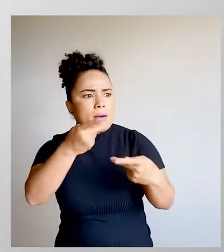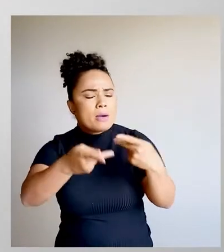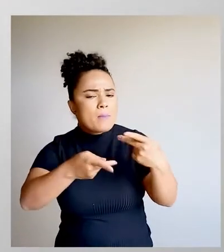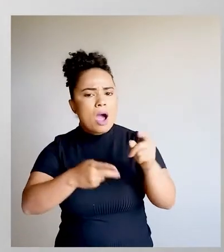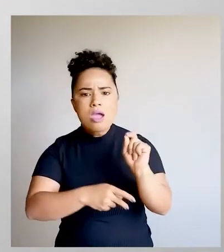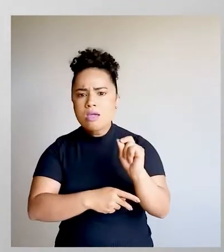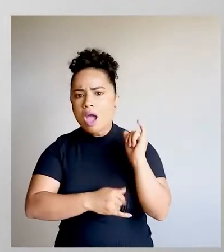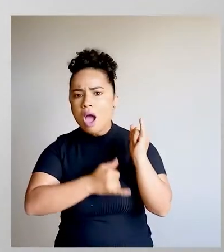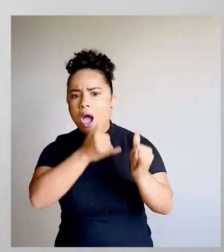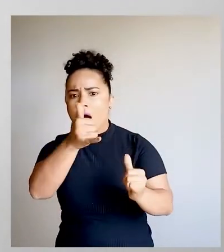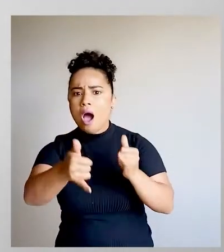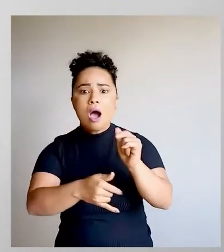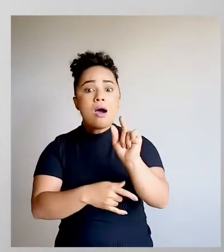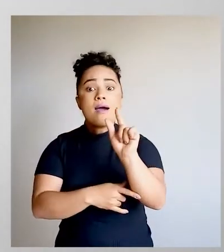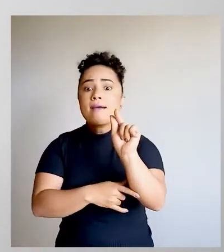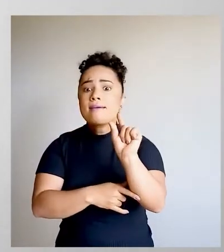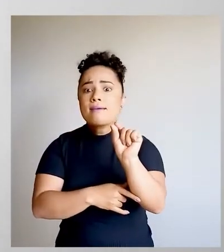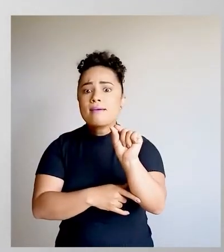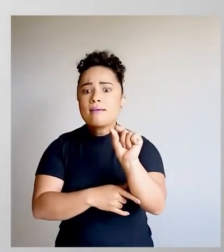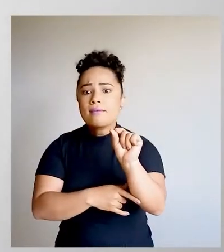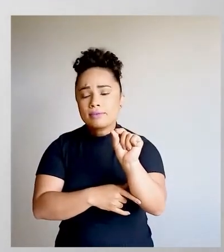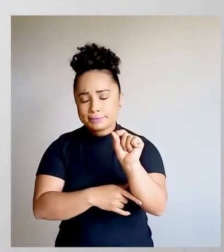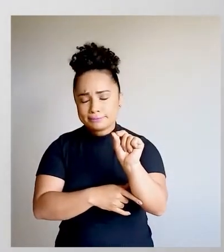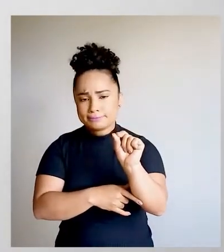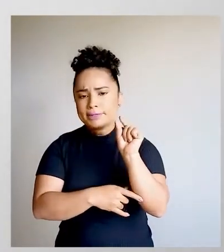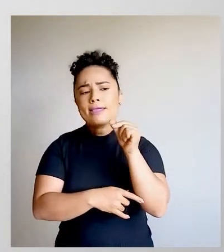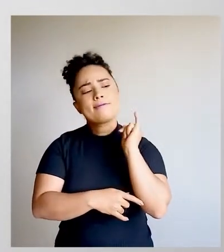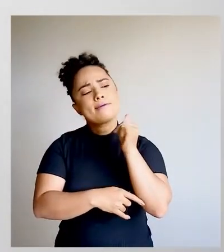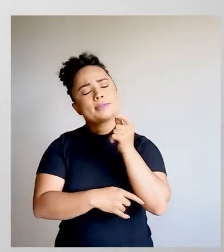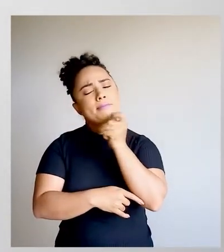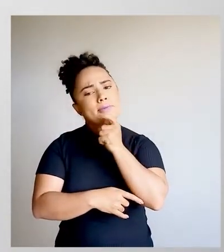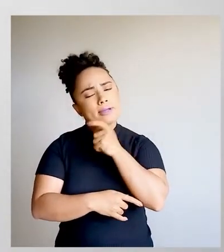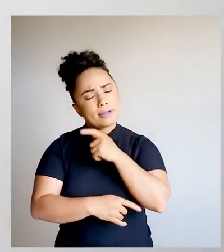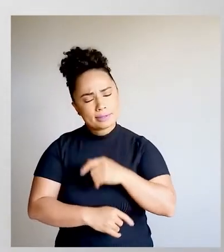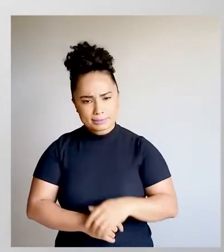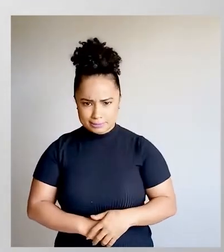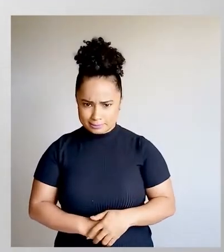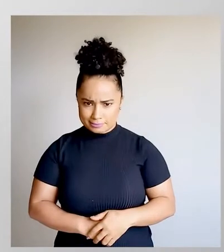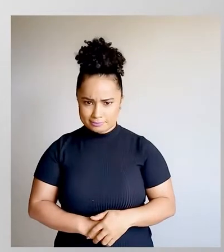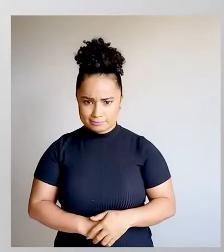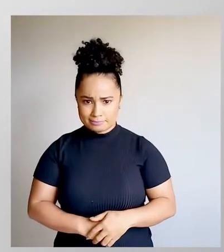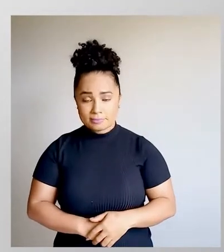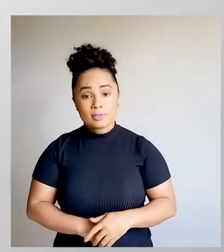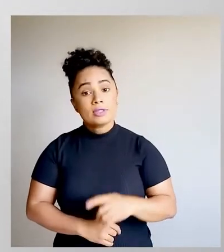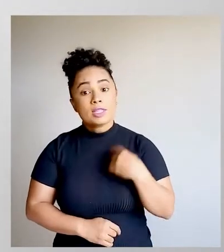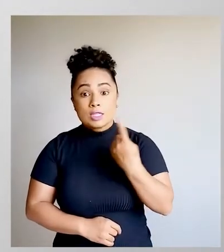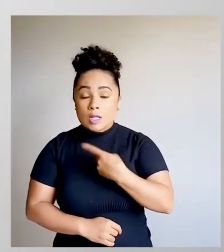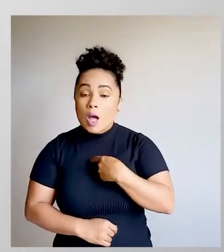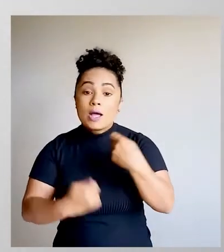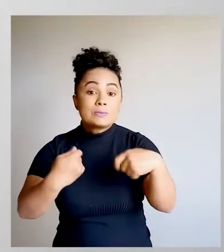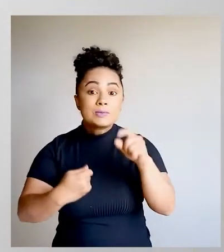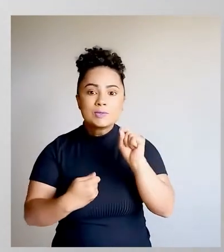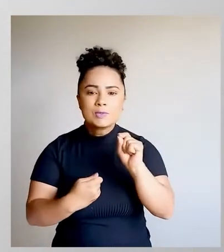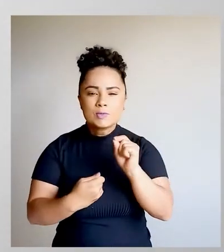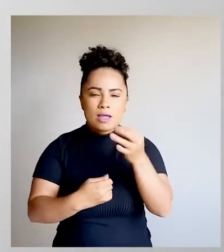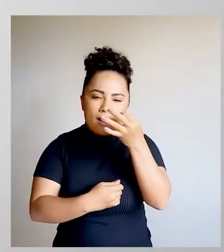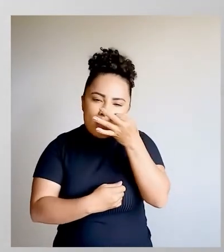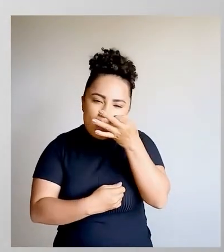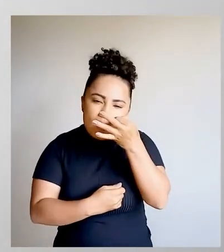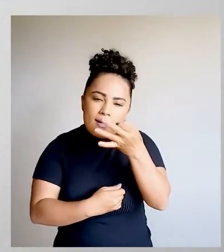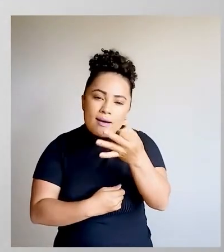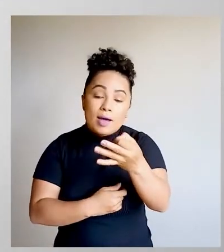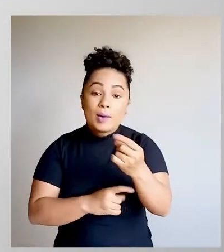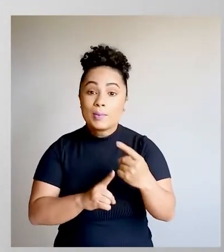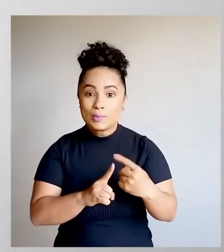personagens dessa anedota? Nós temos que prestar atenção aí,